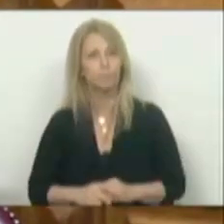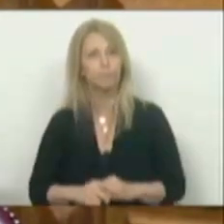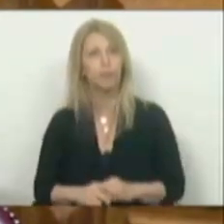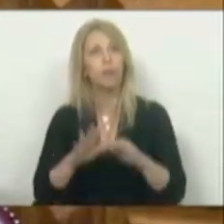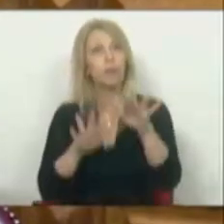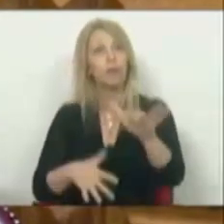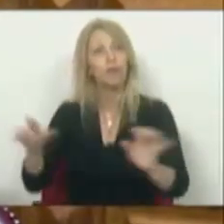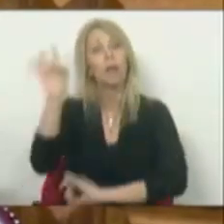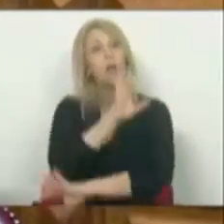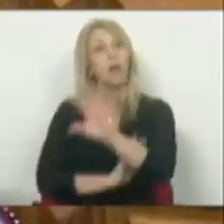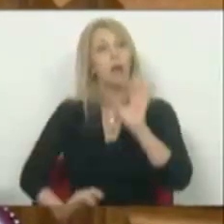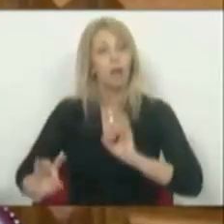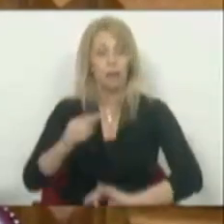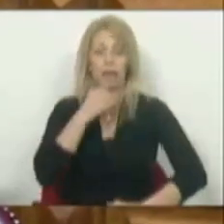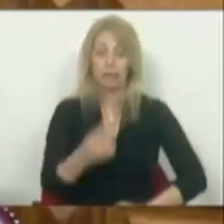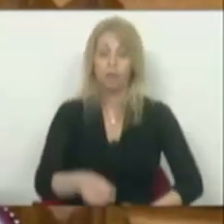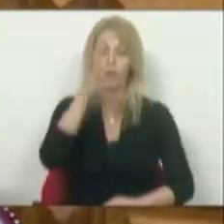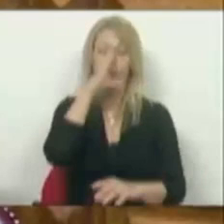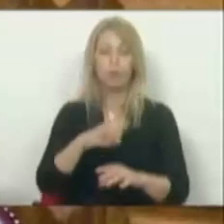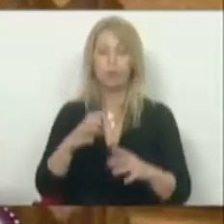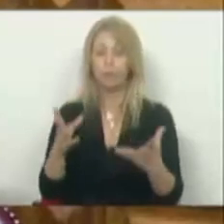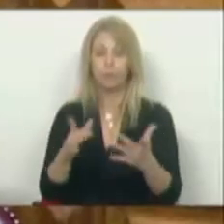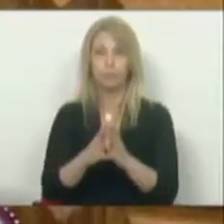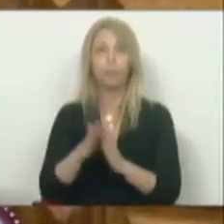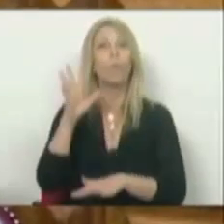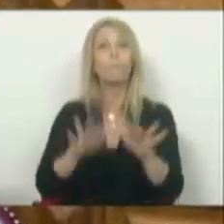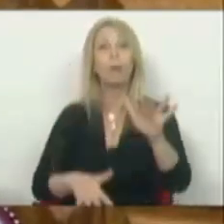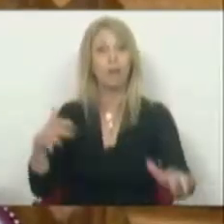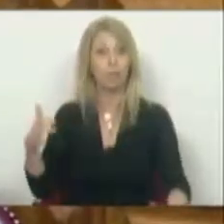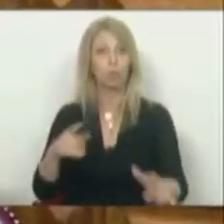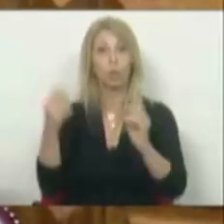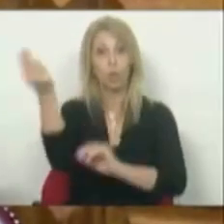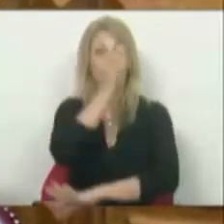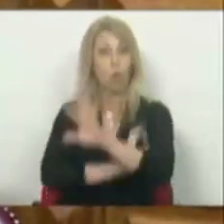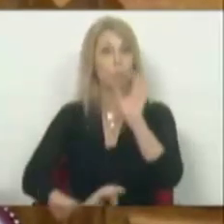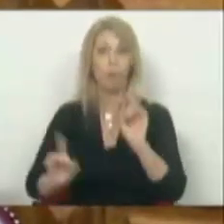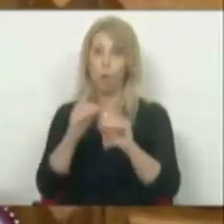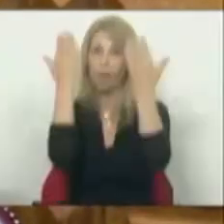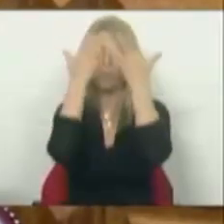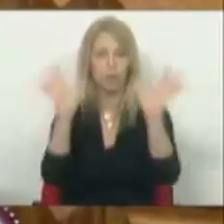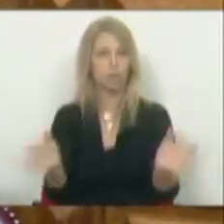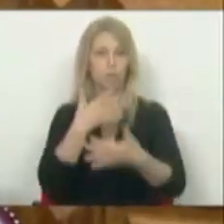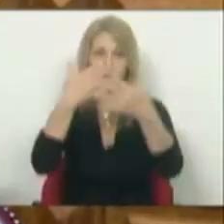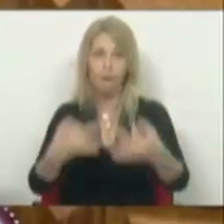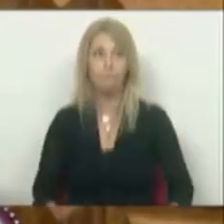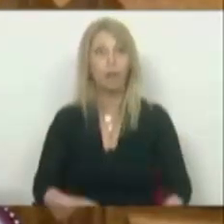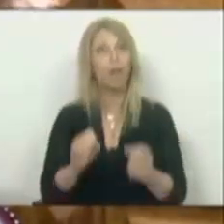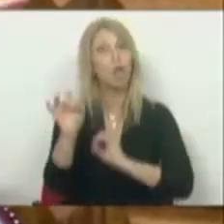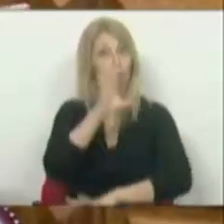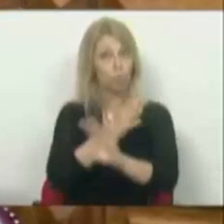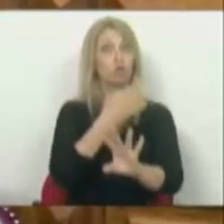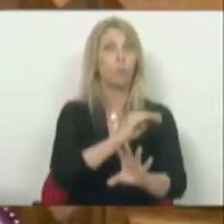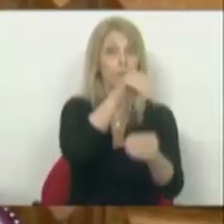Parlamento Europeu declarou que um Estado-membro da União Europeia já não é uma democracia plena. Os eurodeputados do PS votaram a favor dessa declaração.